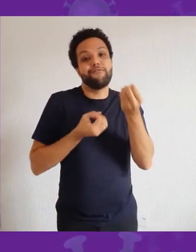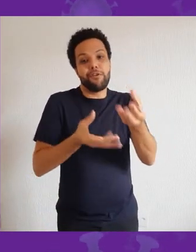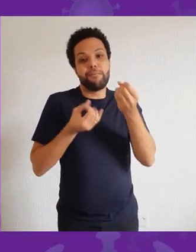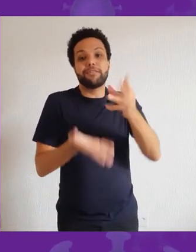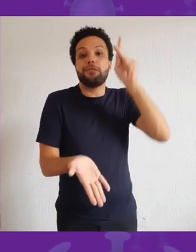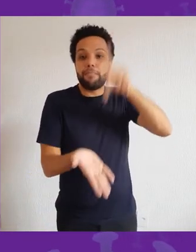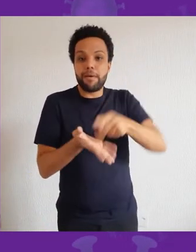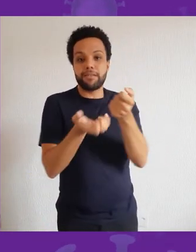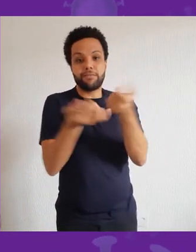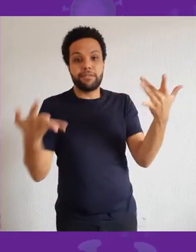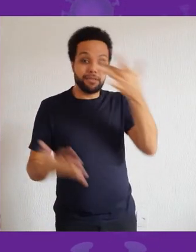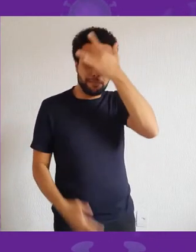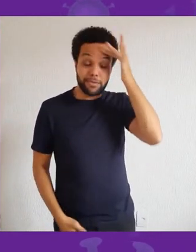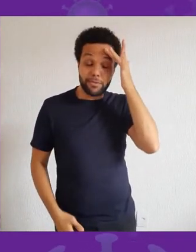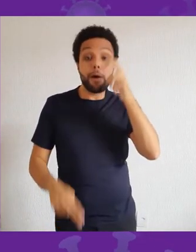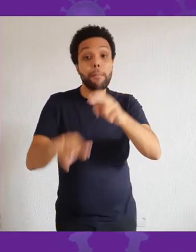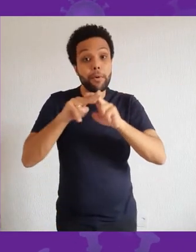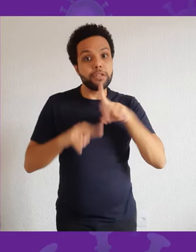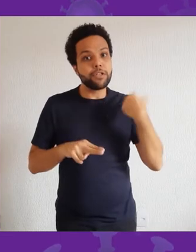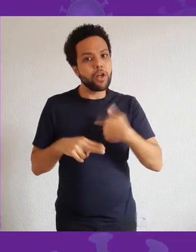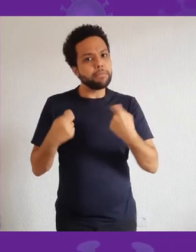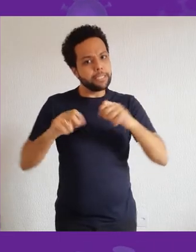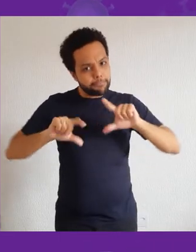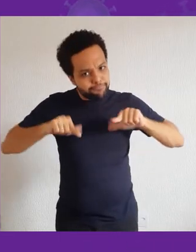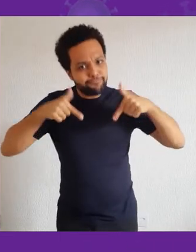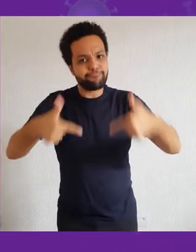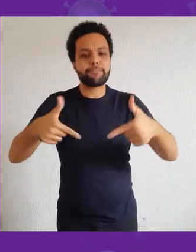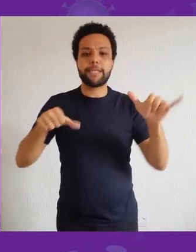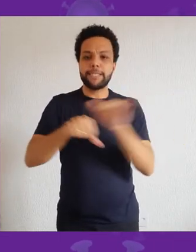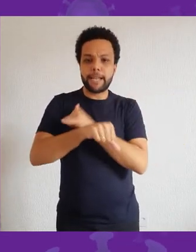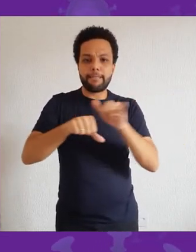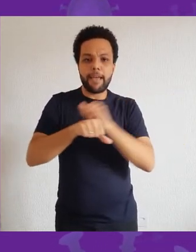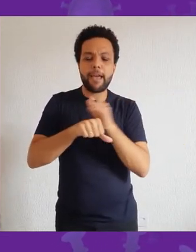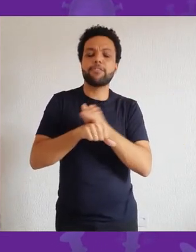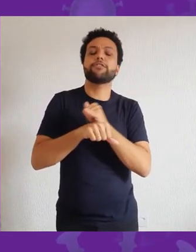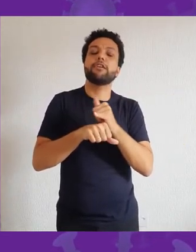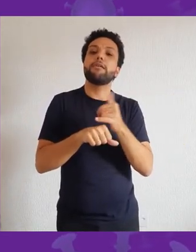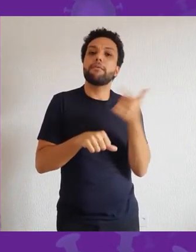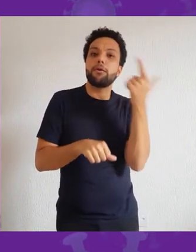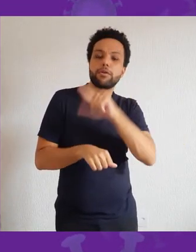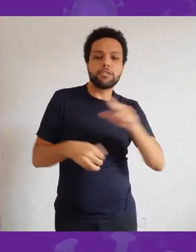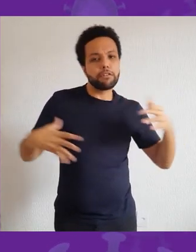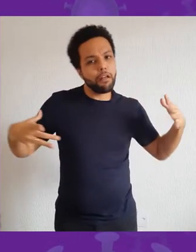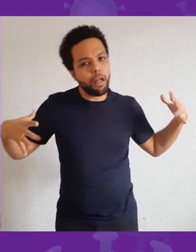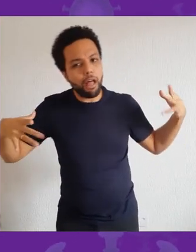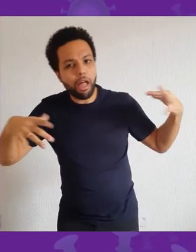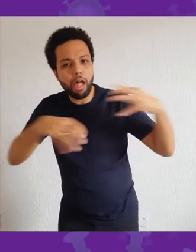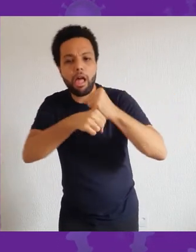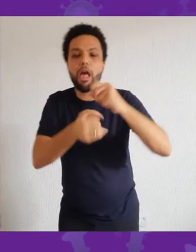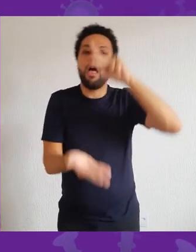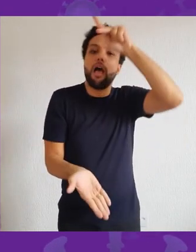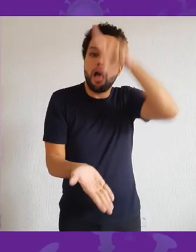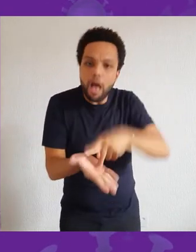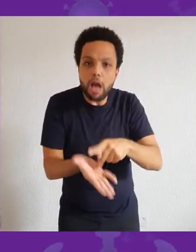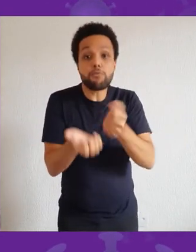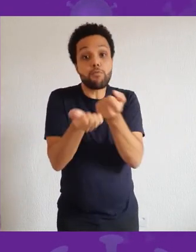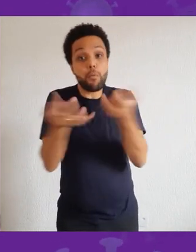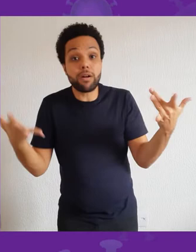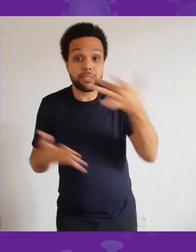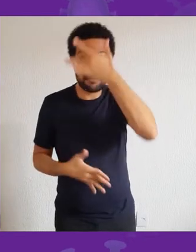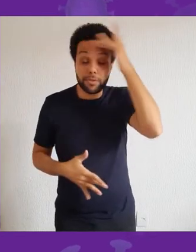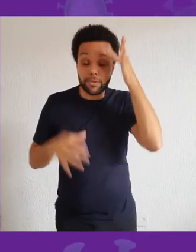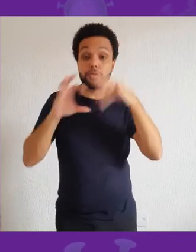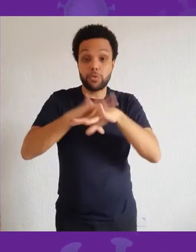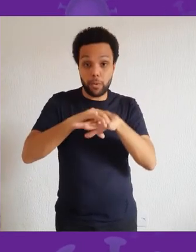estratégias para poder, somando todas, conseguir alguma avaliação quantitativa mais próxima